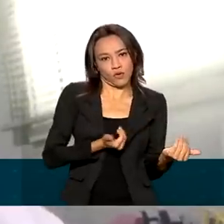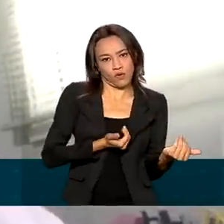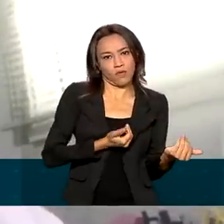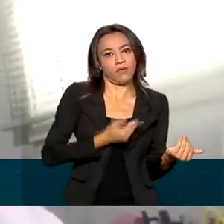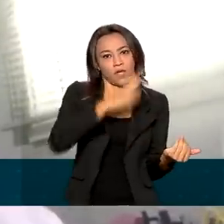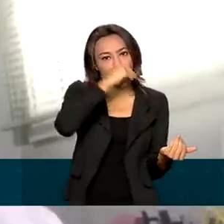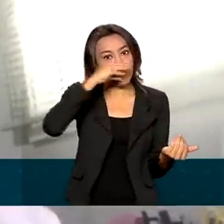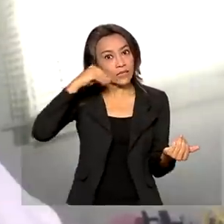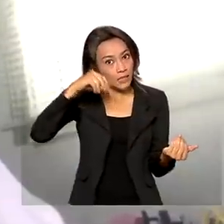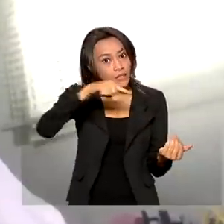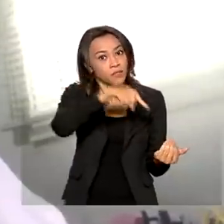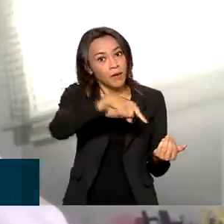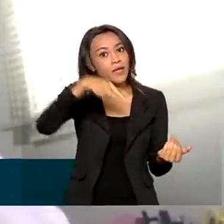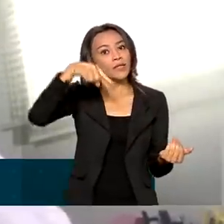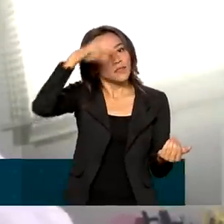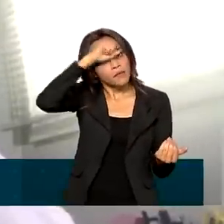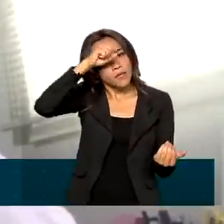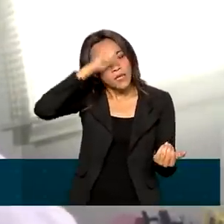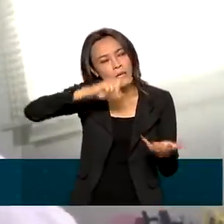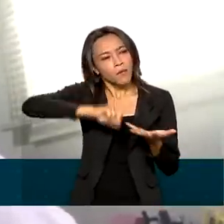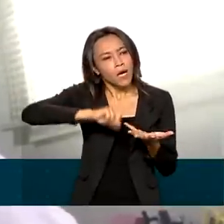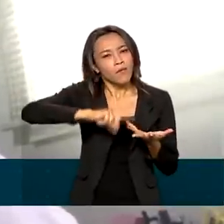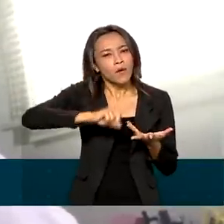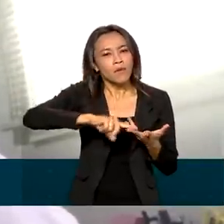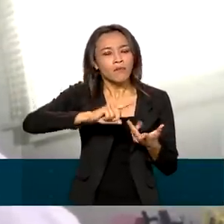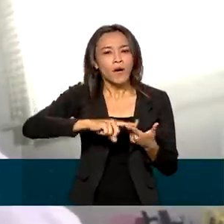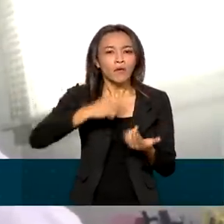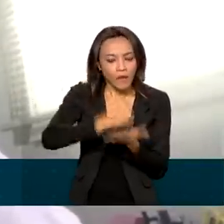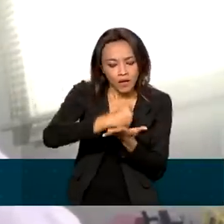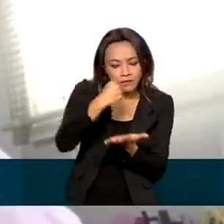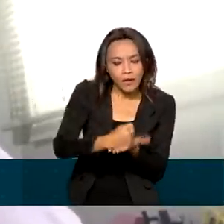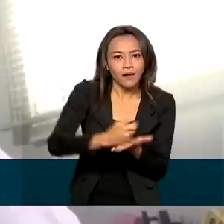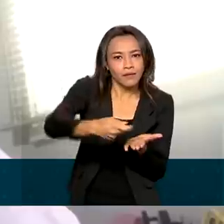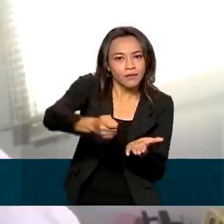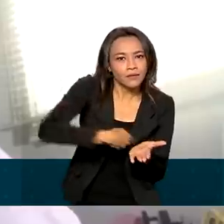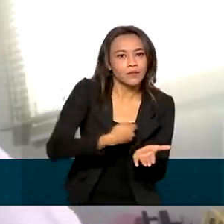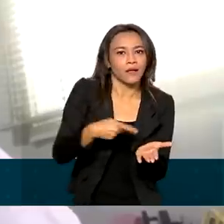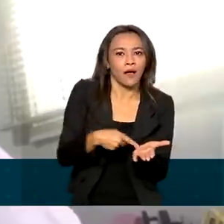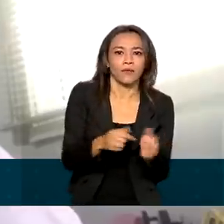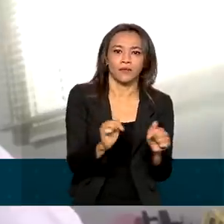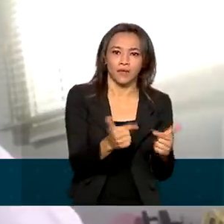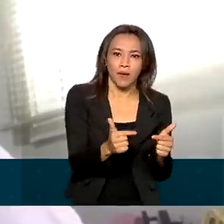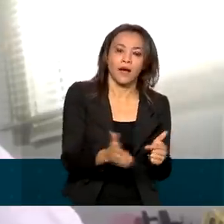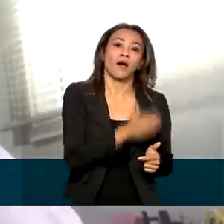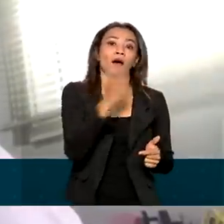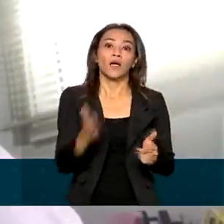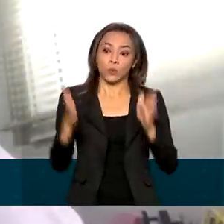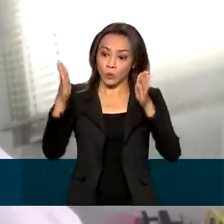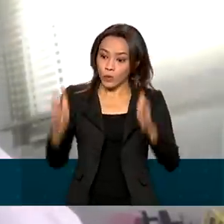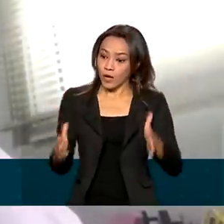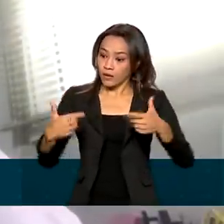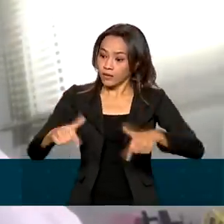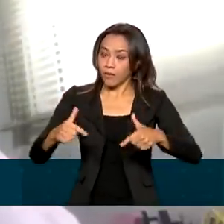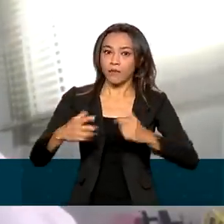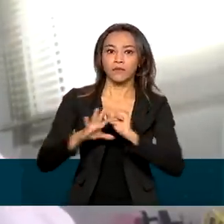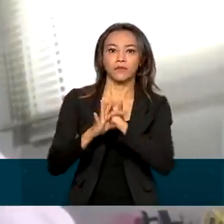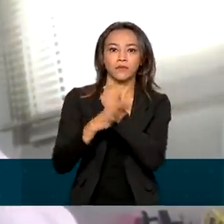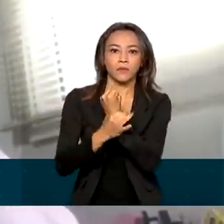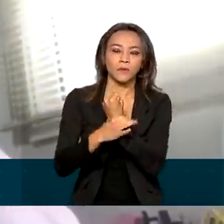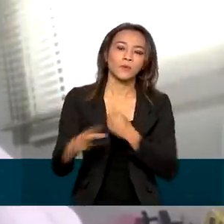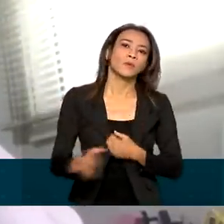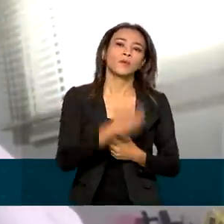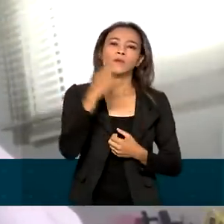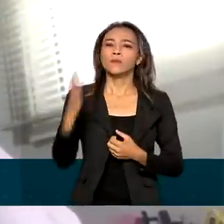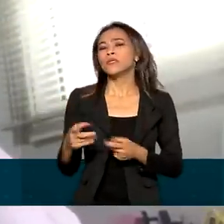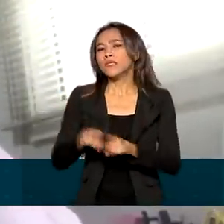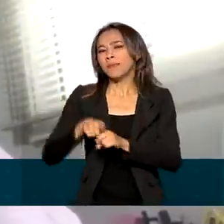garantindo-lhes a formalização por meio da carteira de trabalho assinada, de um ambiente de trabalho seguro e também de todos os